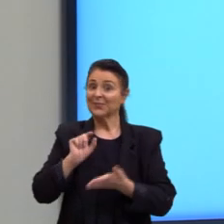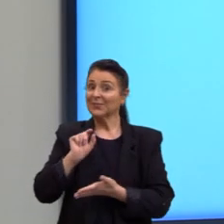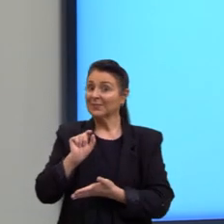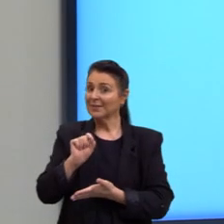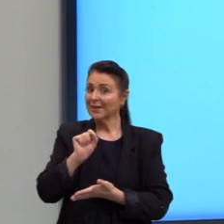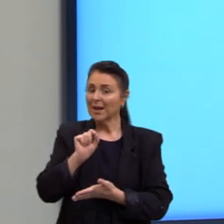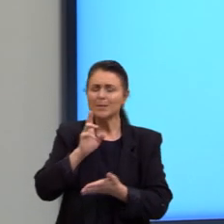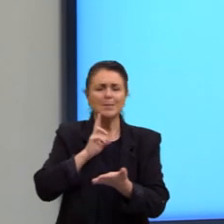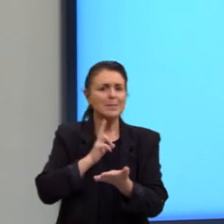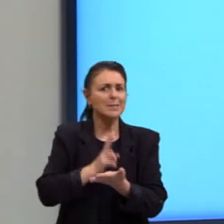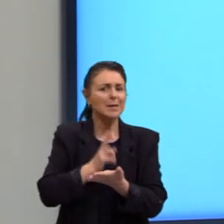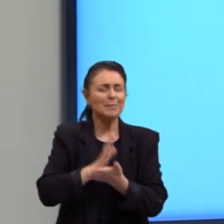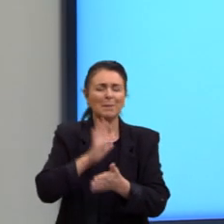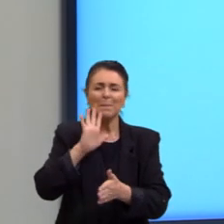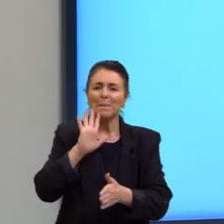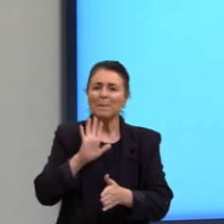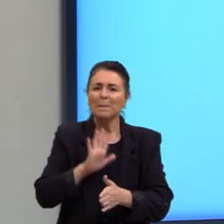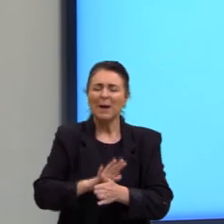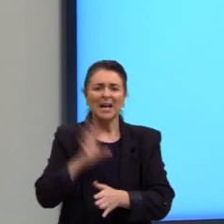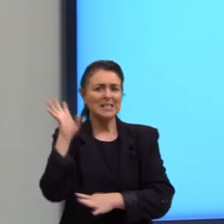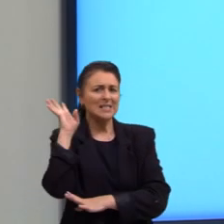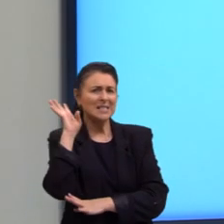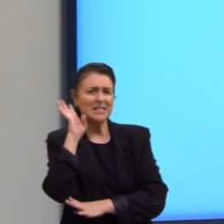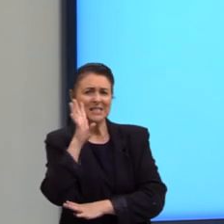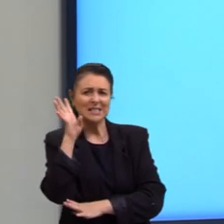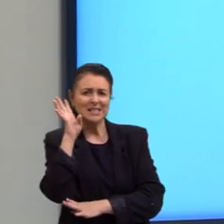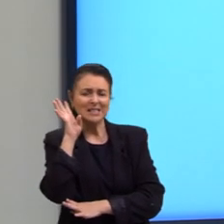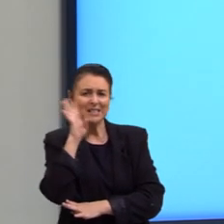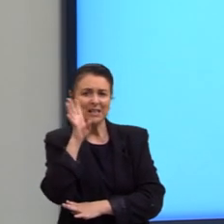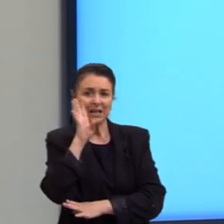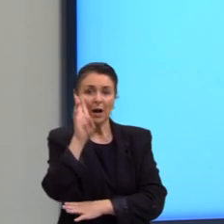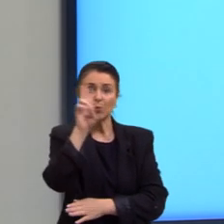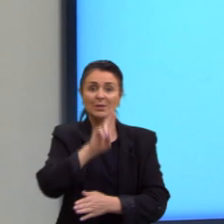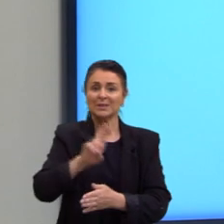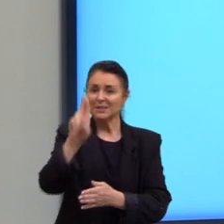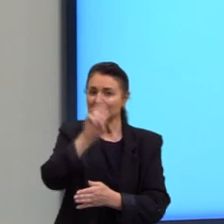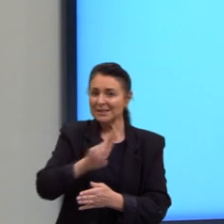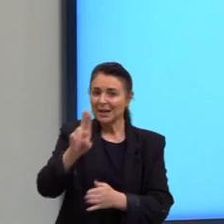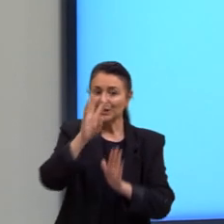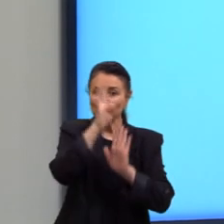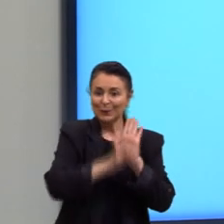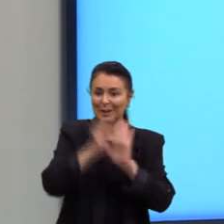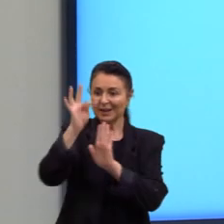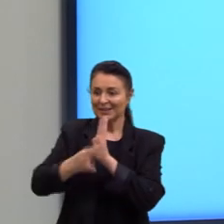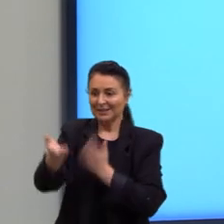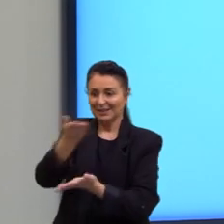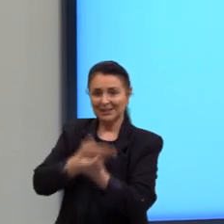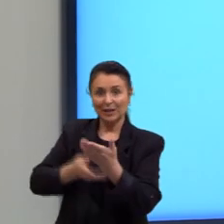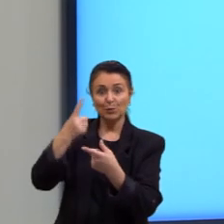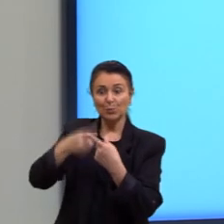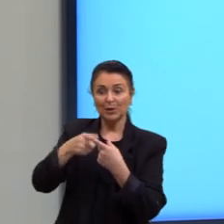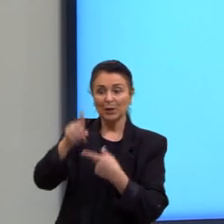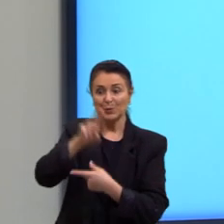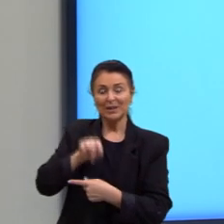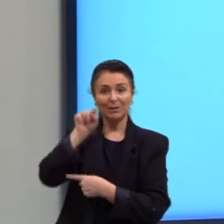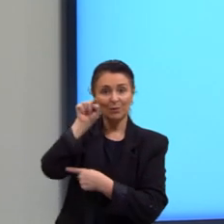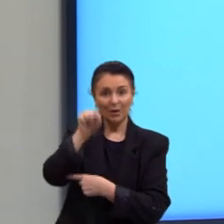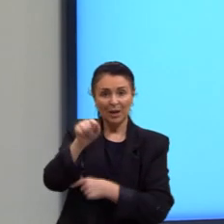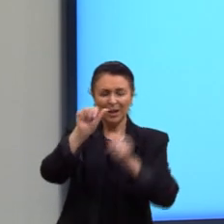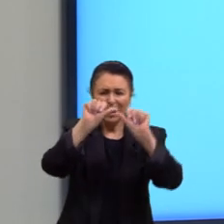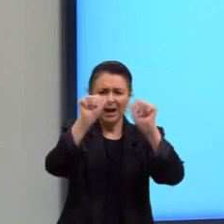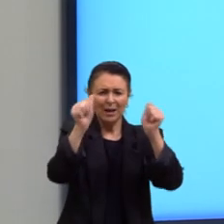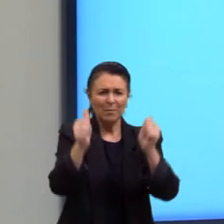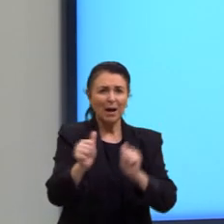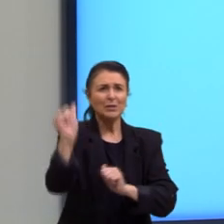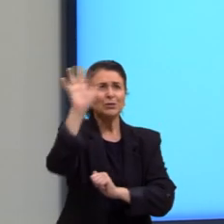sempre mais rica quando usamos o recurso da intertextualidade, já que ele permite que imagens de universos